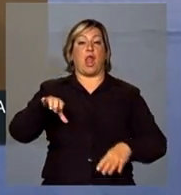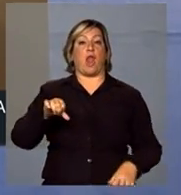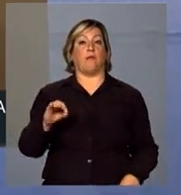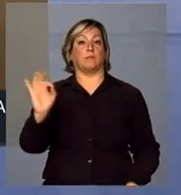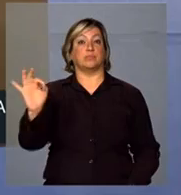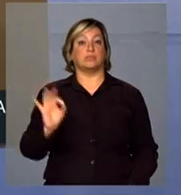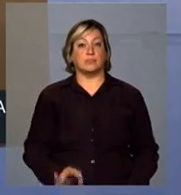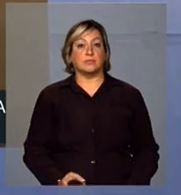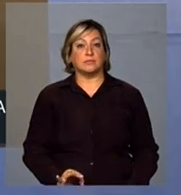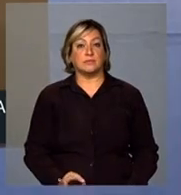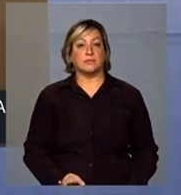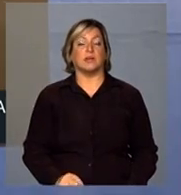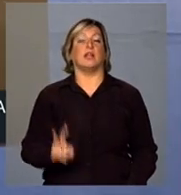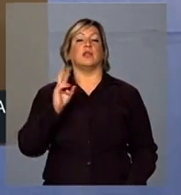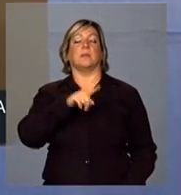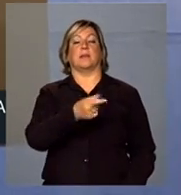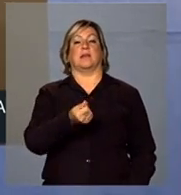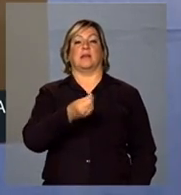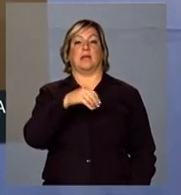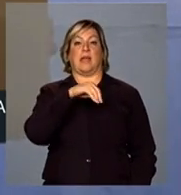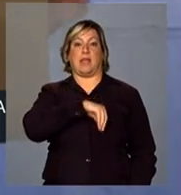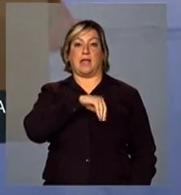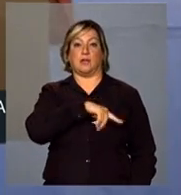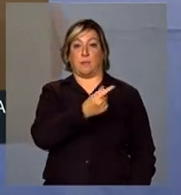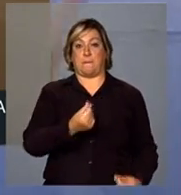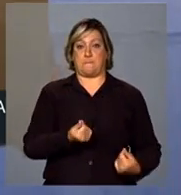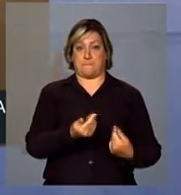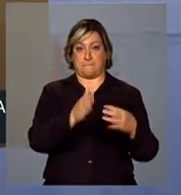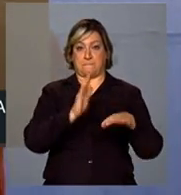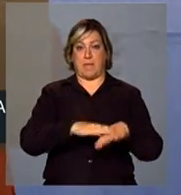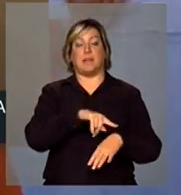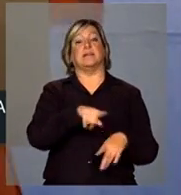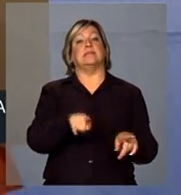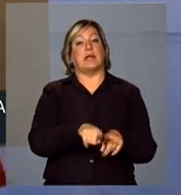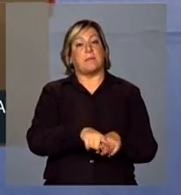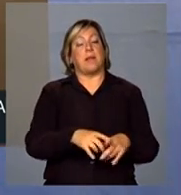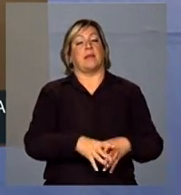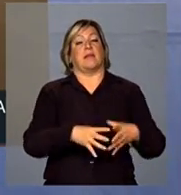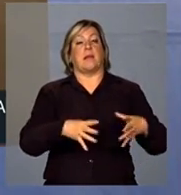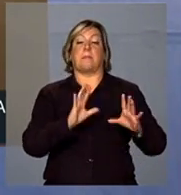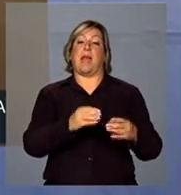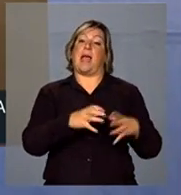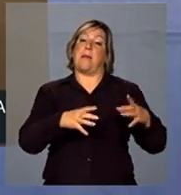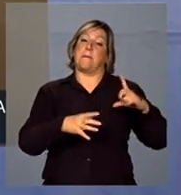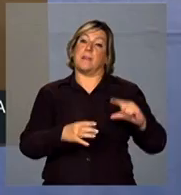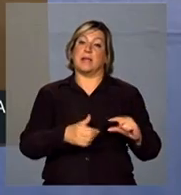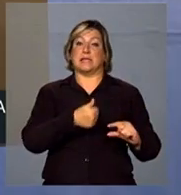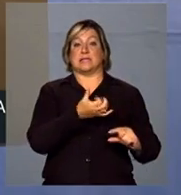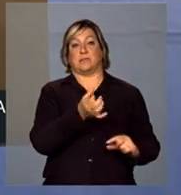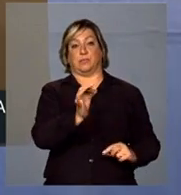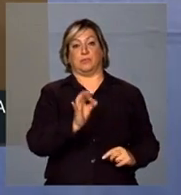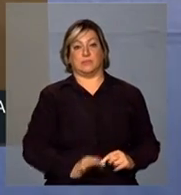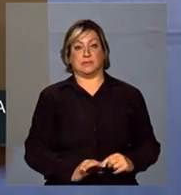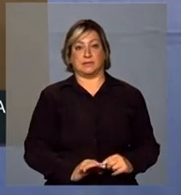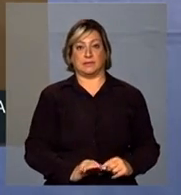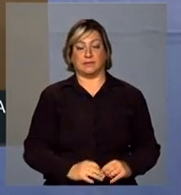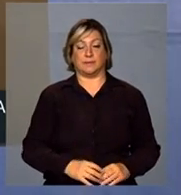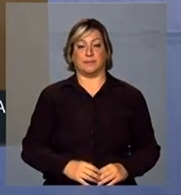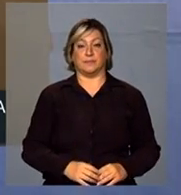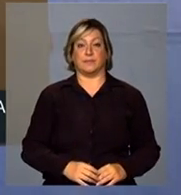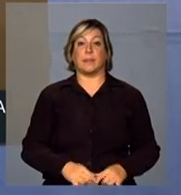enquanto a renda dos mais ricos também cresceu. Mas cresceu menos, cresceu 16%.